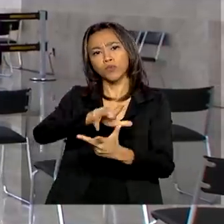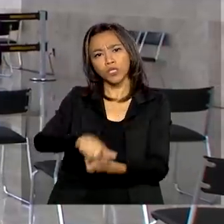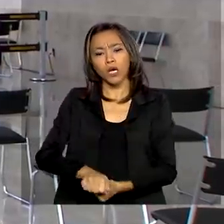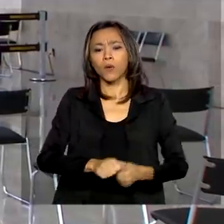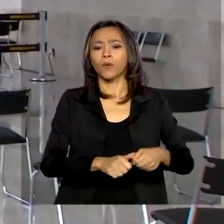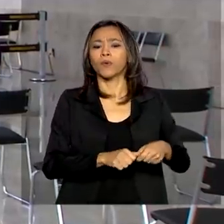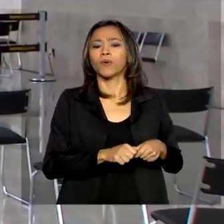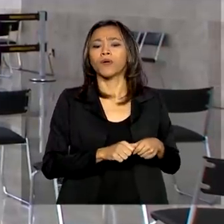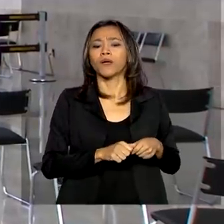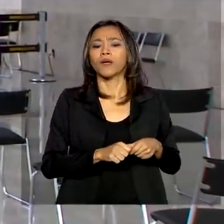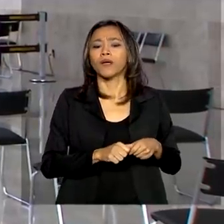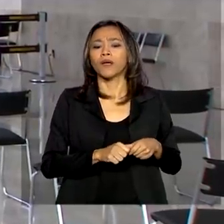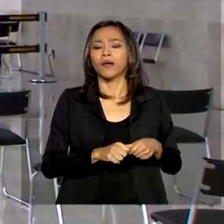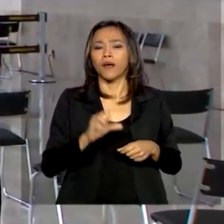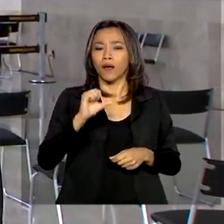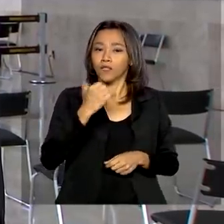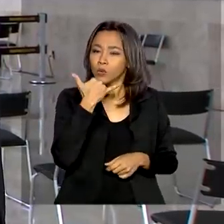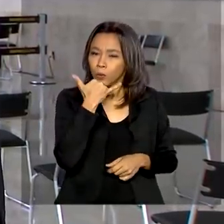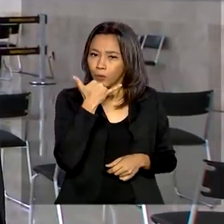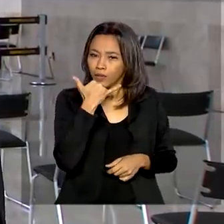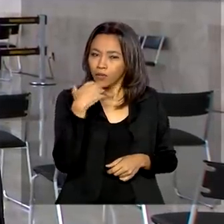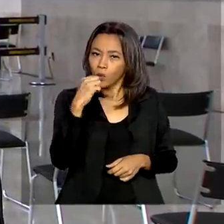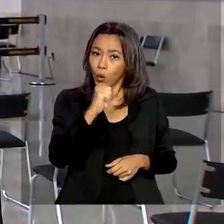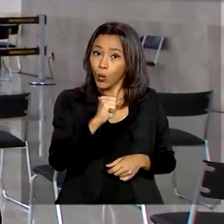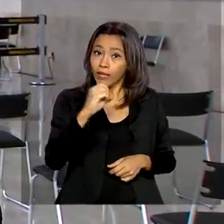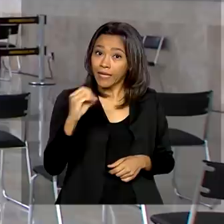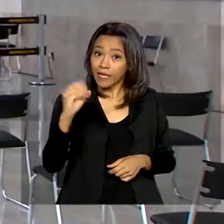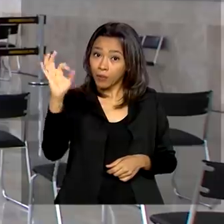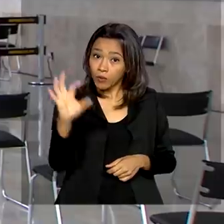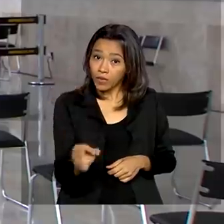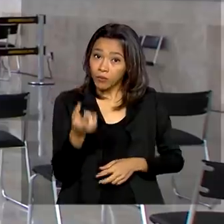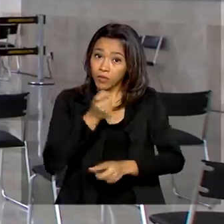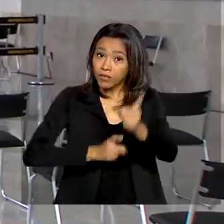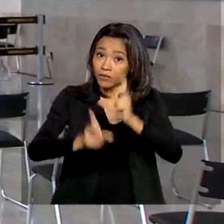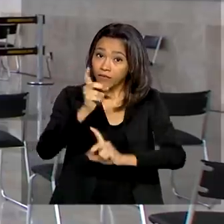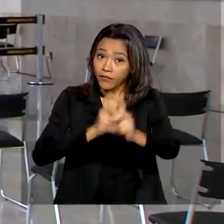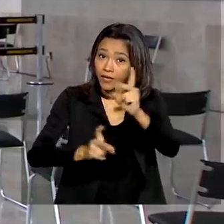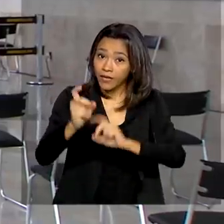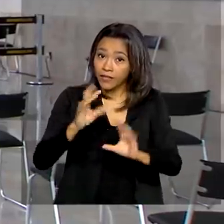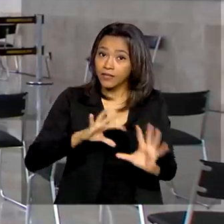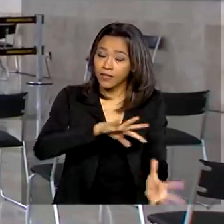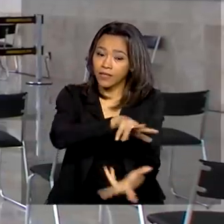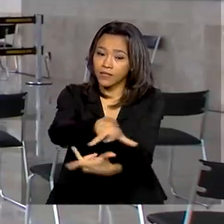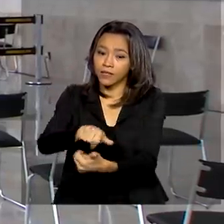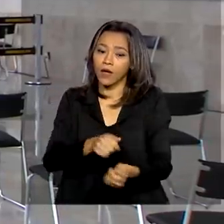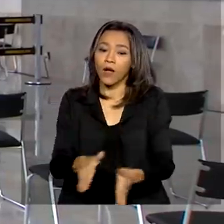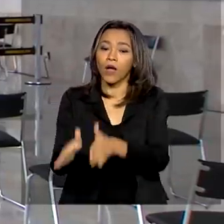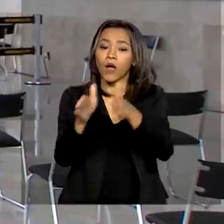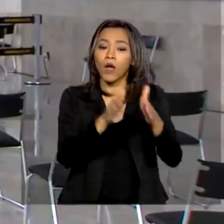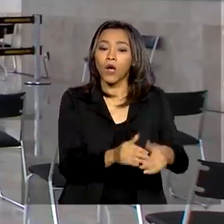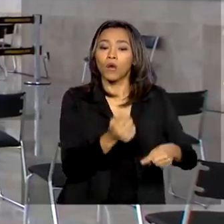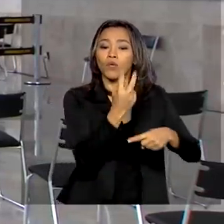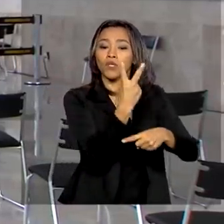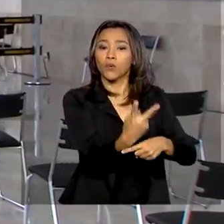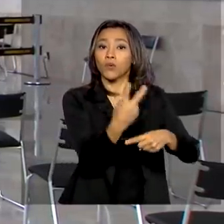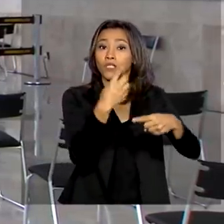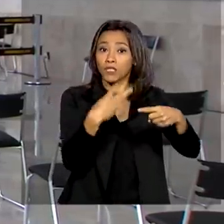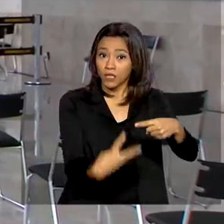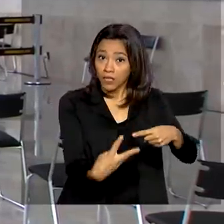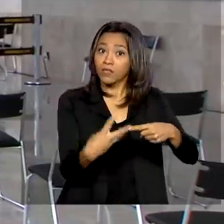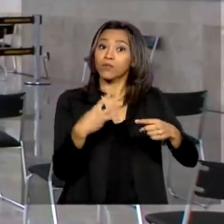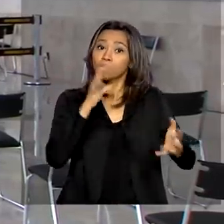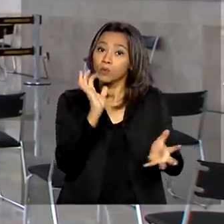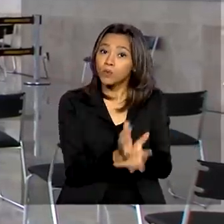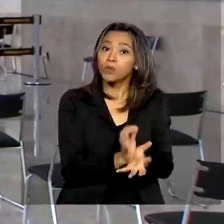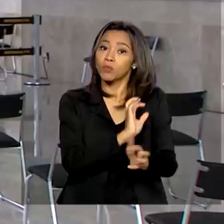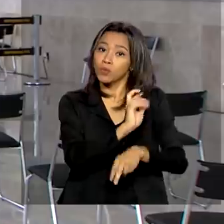comércio internacional e concentra 2 terços da população mundial. O